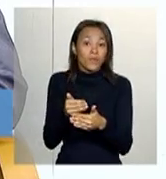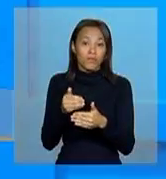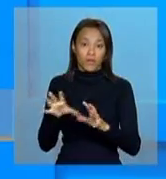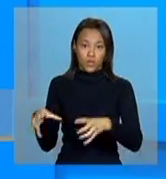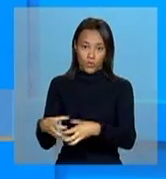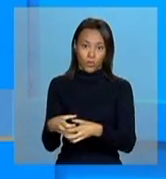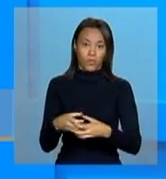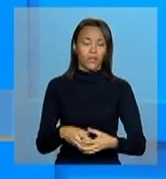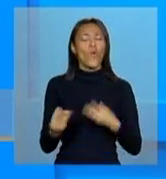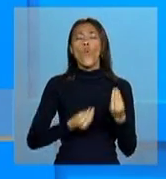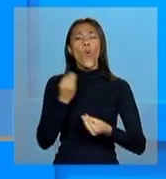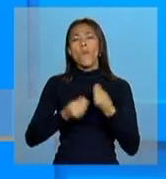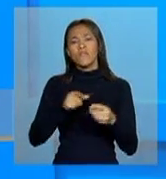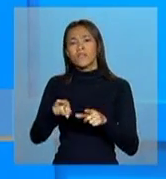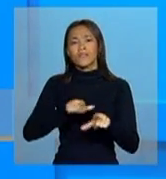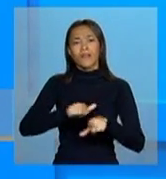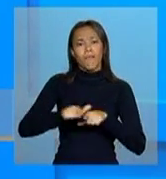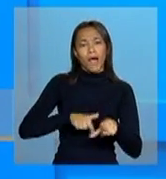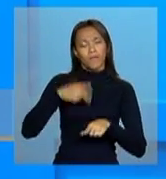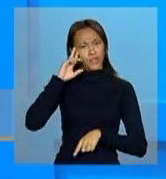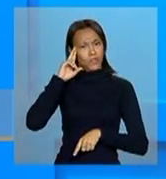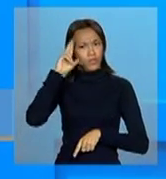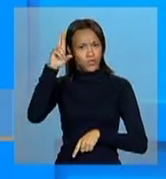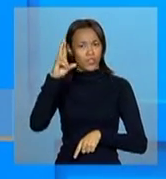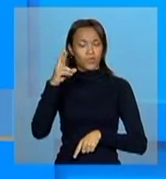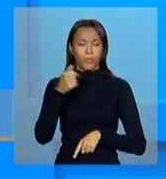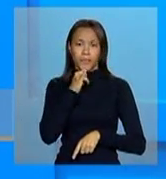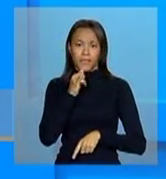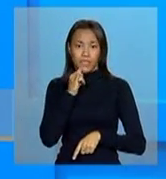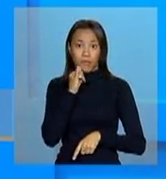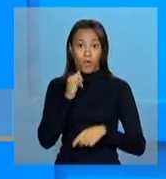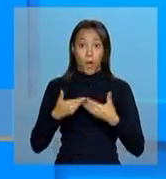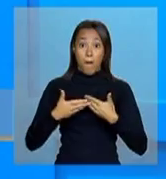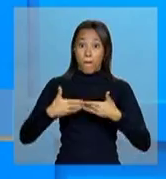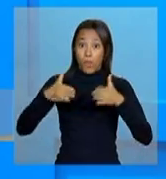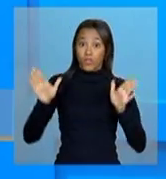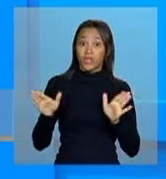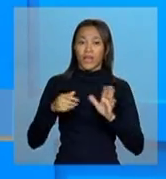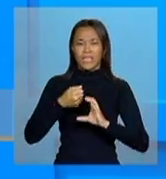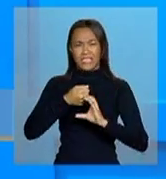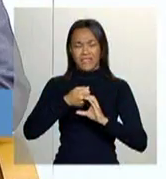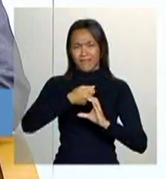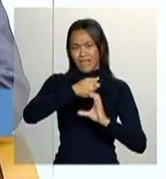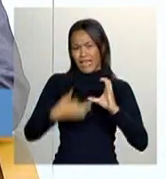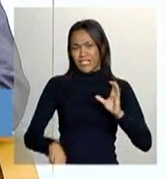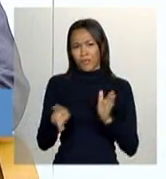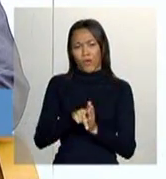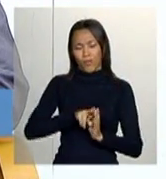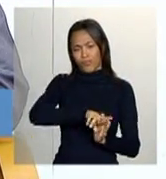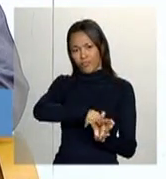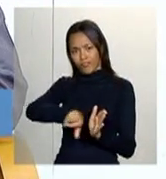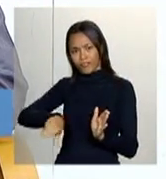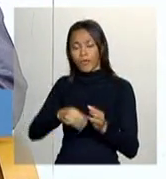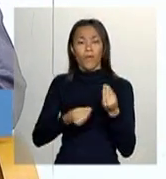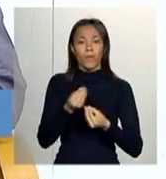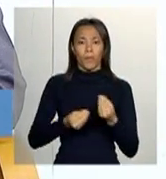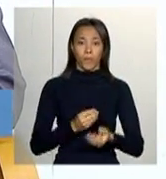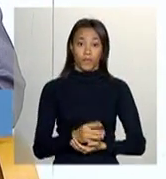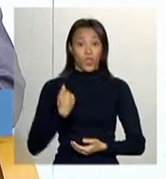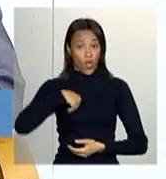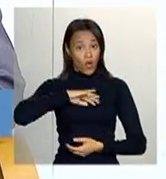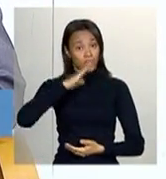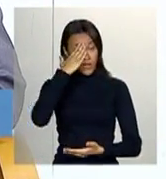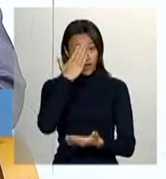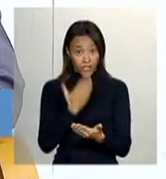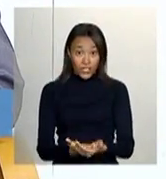né? E como é que vocês trabalham com esses gestores se você falar em visibilidade e diversidade? Olha, na verdade, a gente acredita